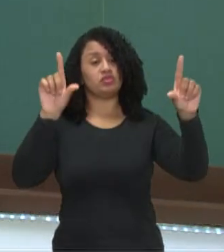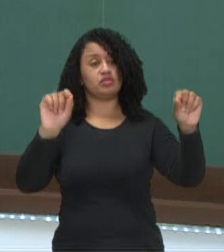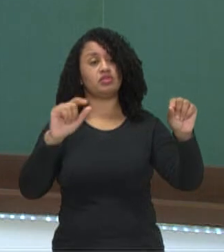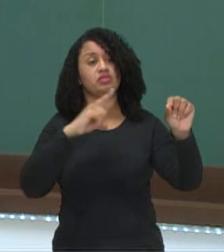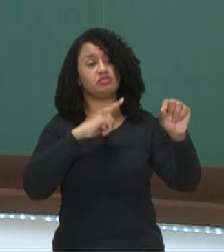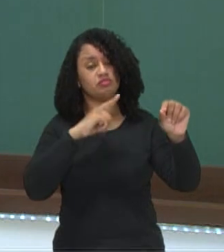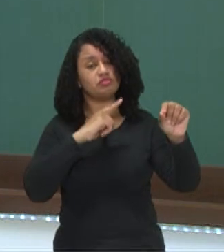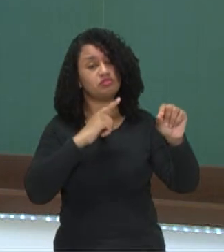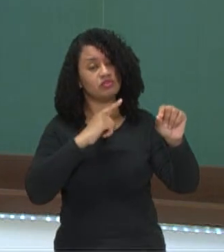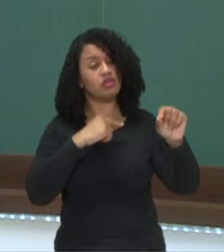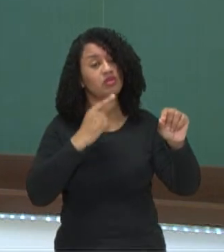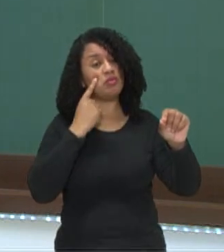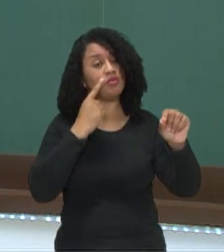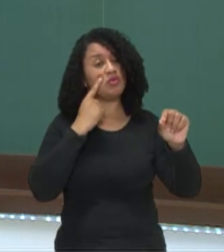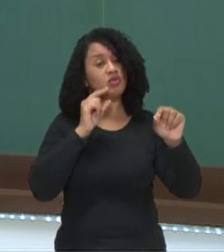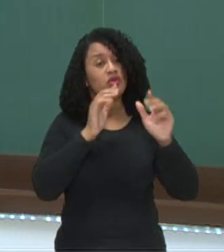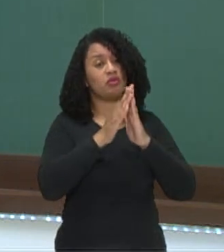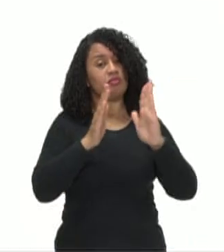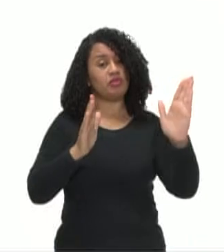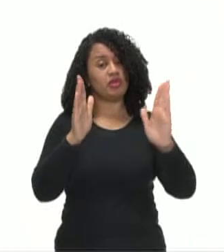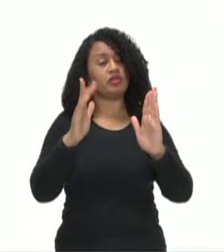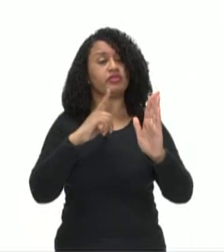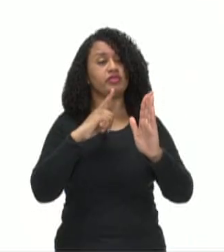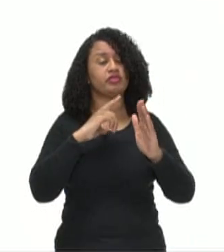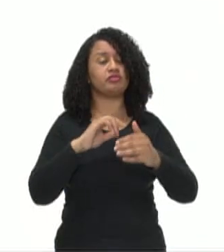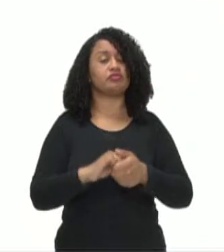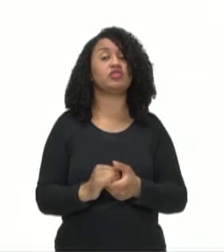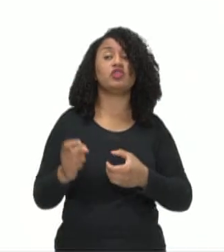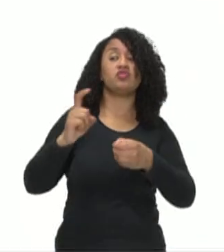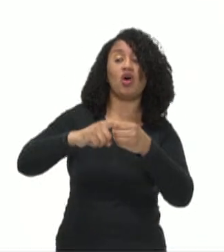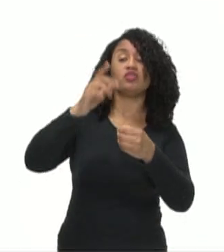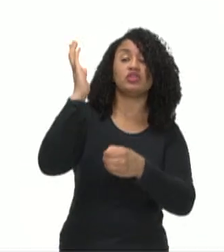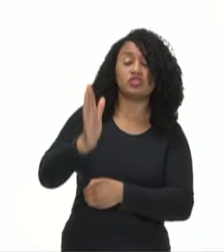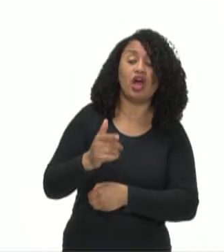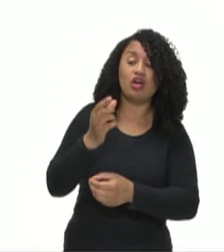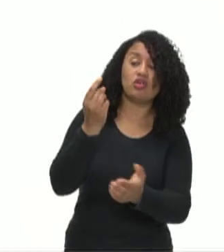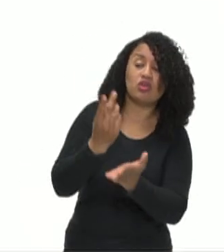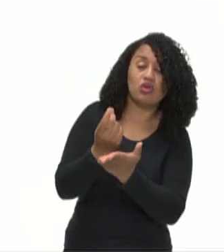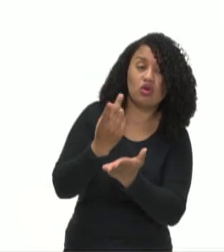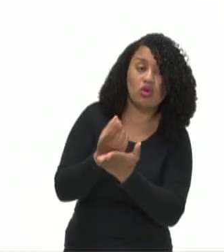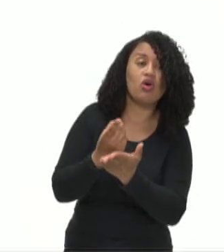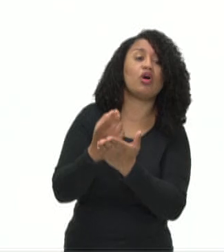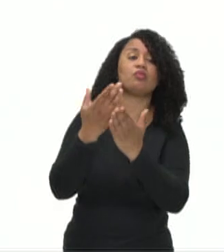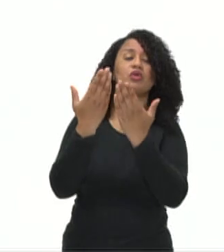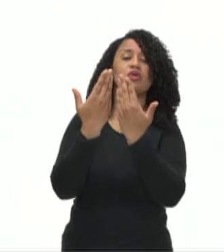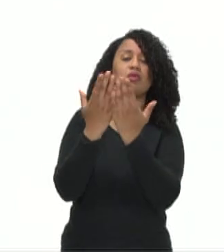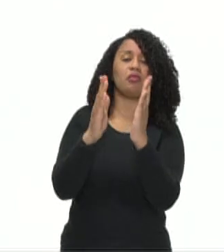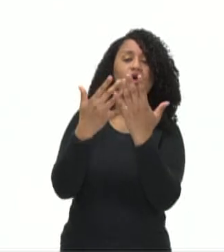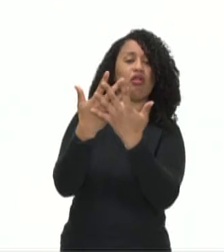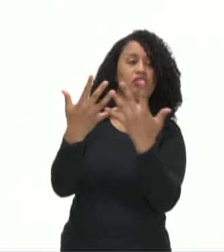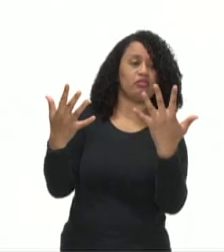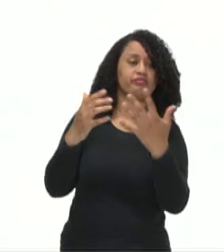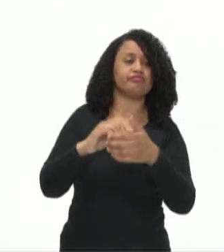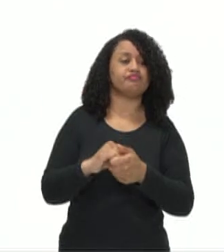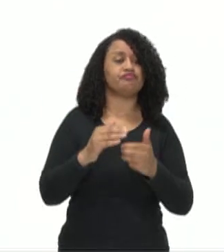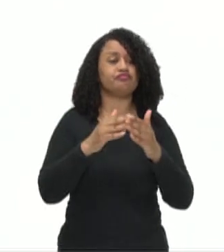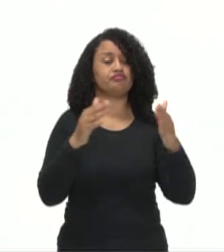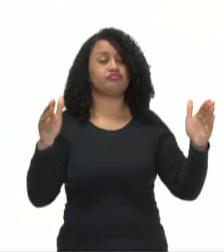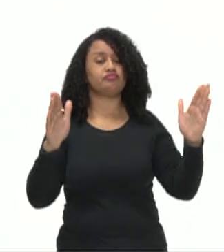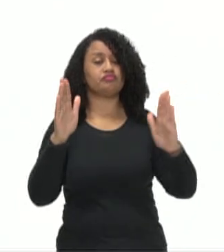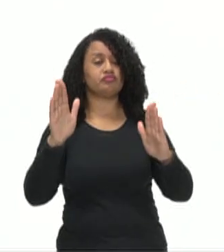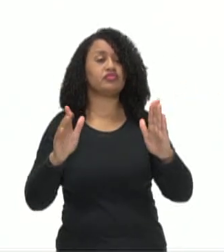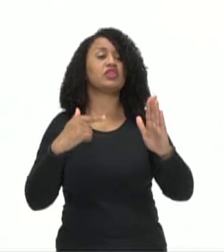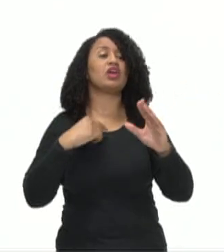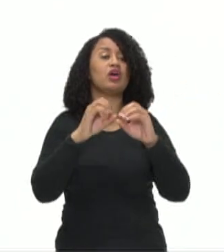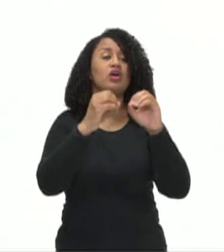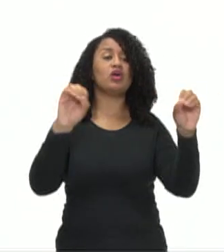tira, vamos ver a questão dos períodos. Voltem já e comprem uma porta de tela. Nesse período, a oração introduzida